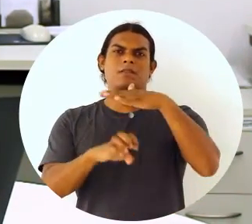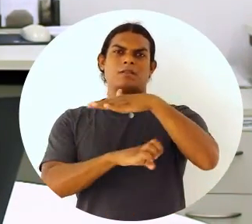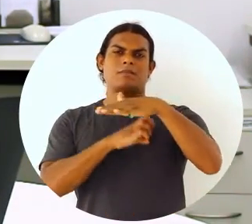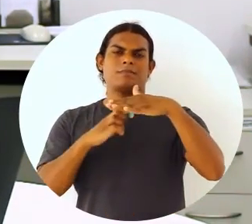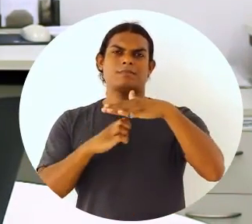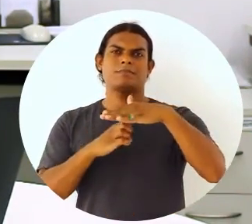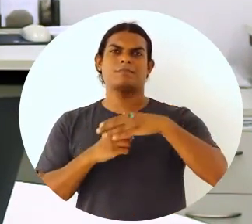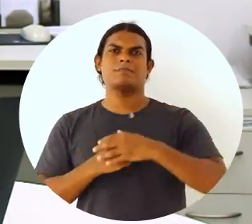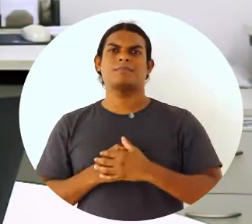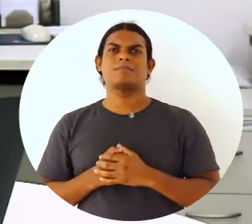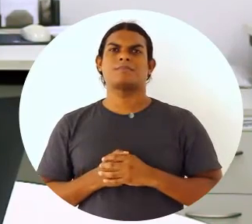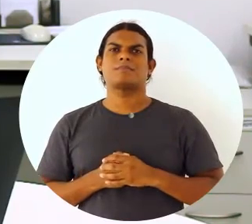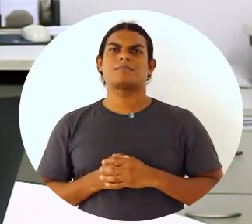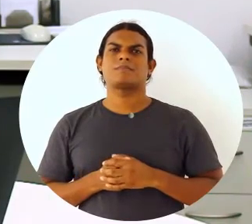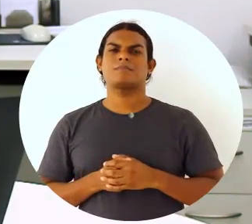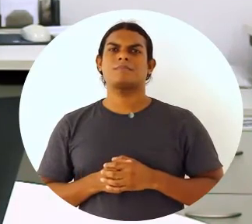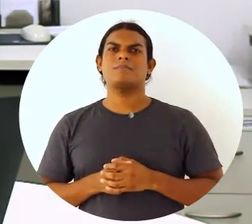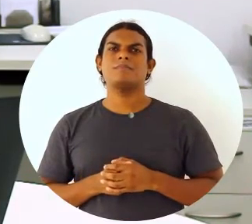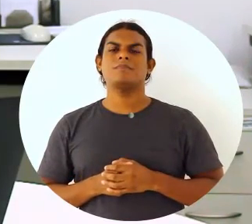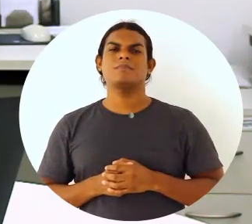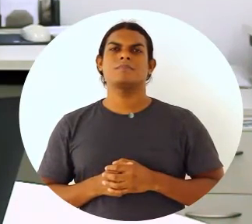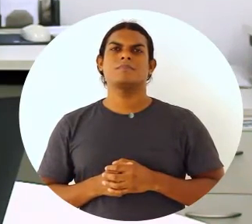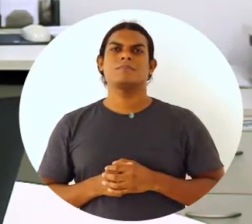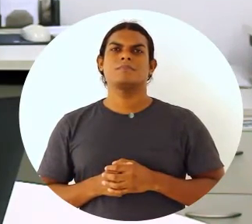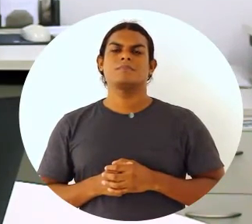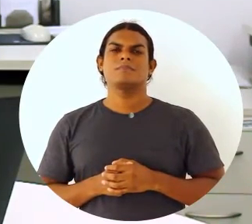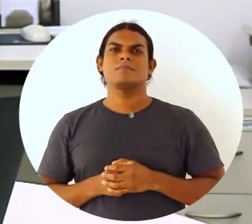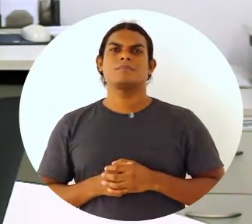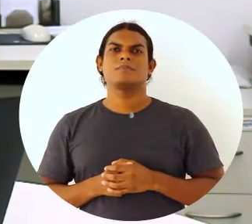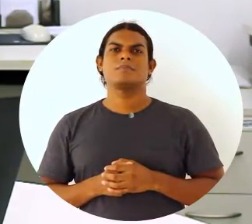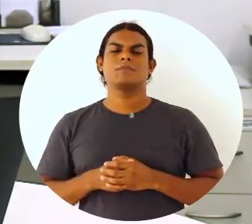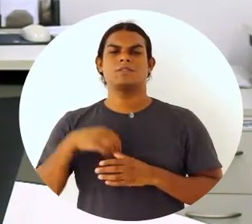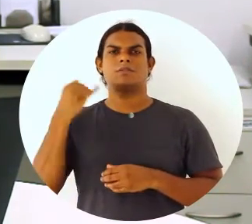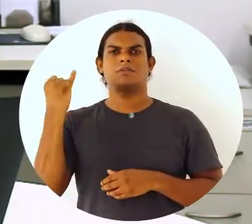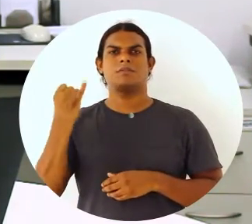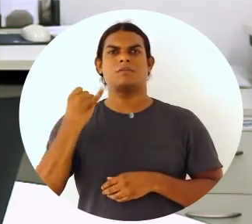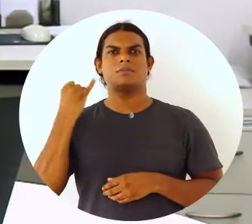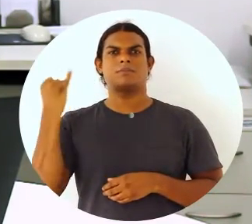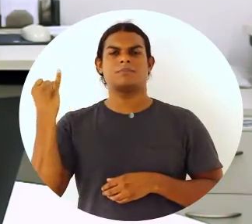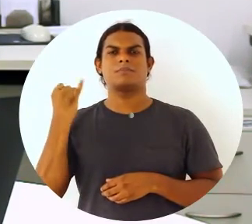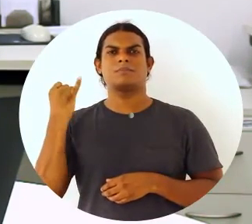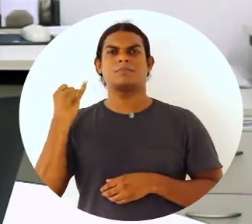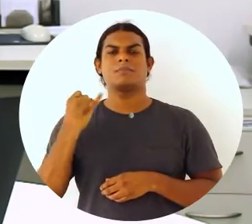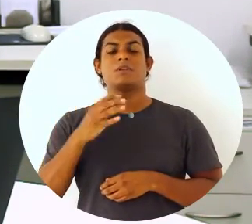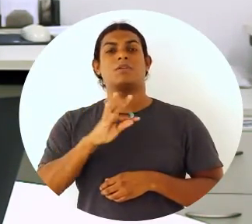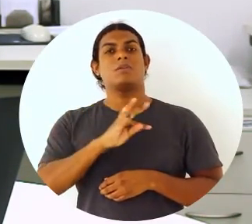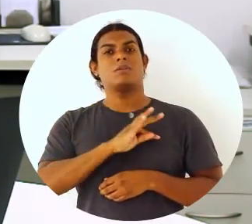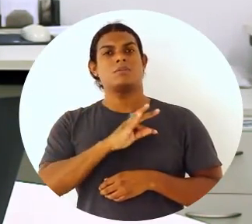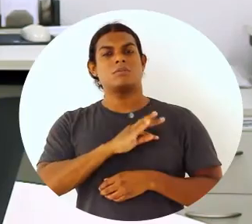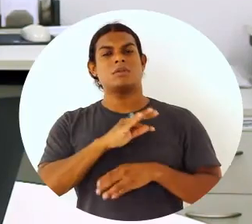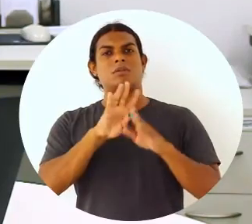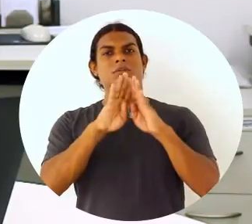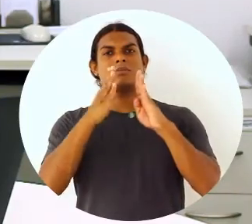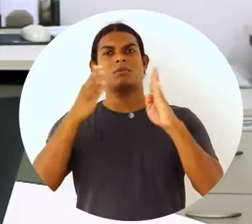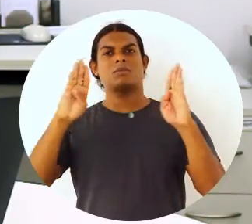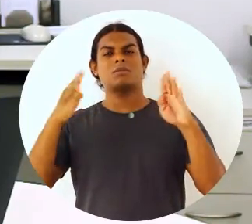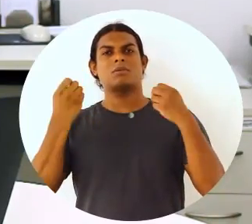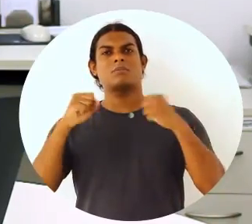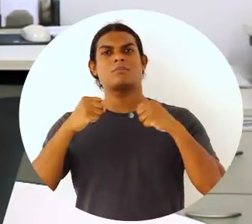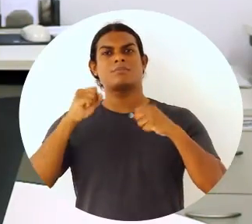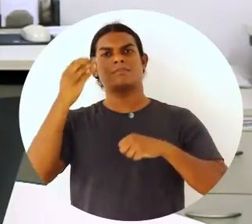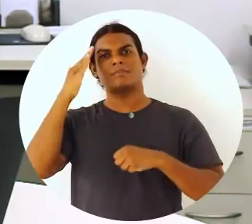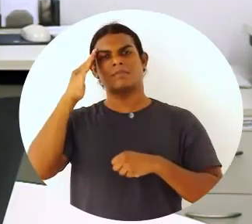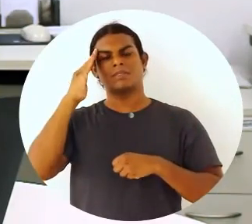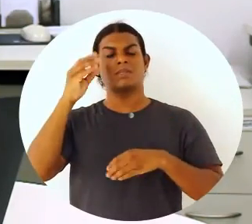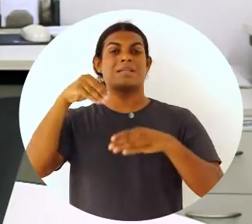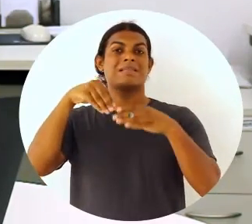parte, que é uma biblioteca. Então, é importante isso. E o técnico de biblioteca, ele tem que entender que dentro dessas